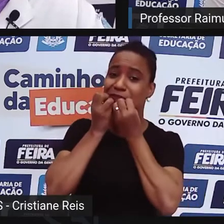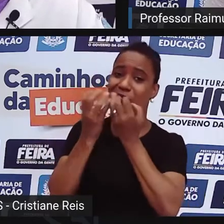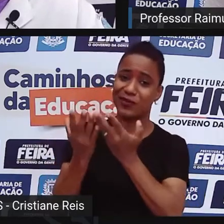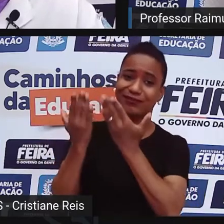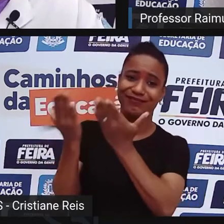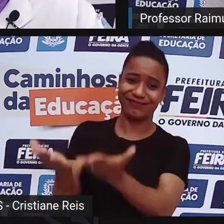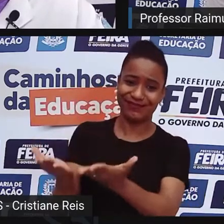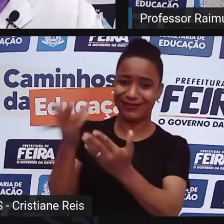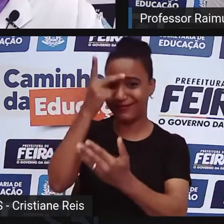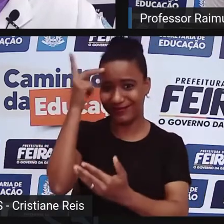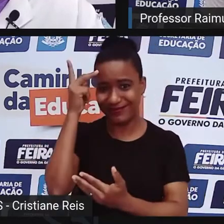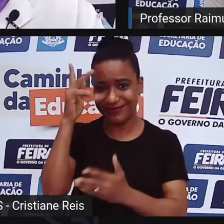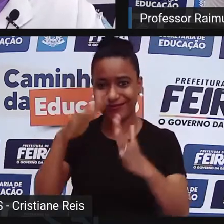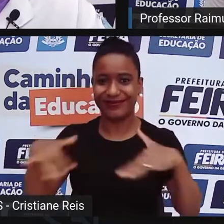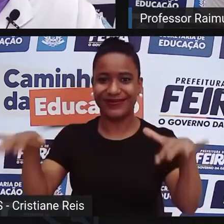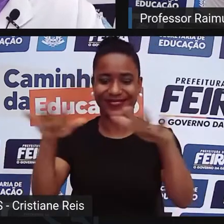viu?